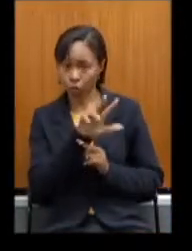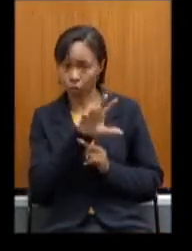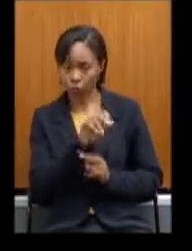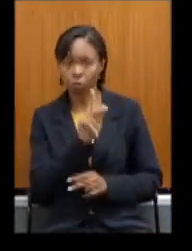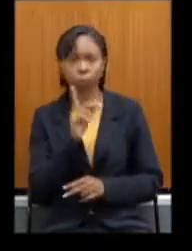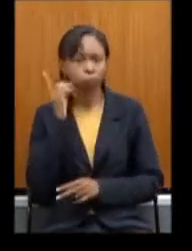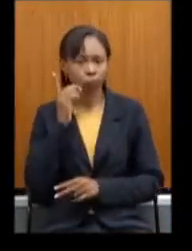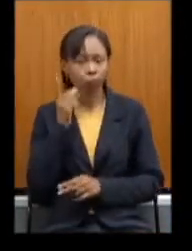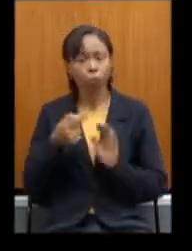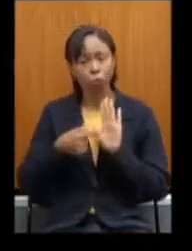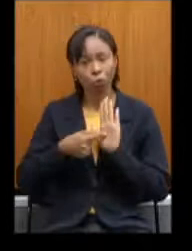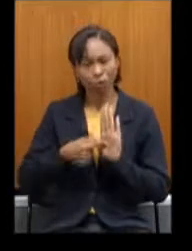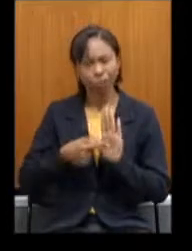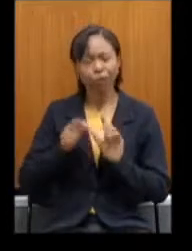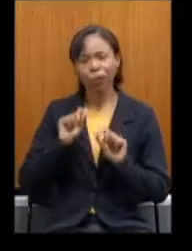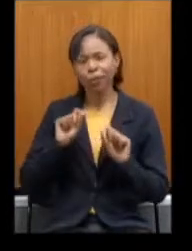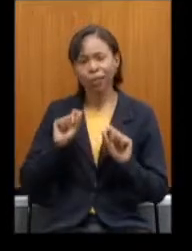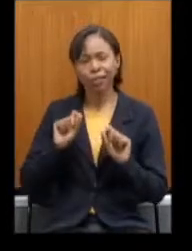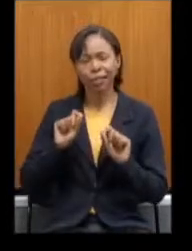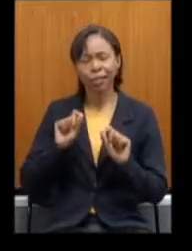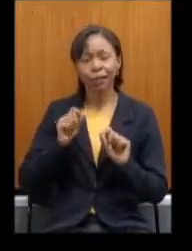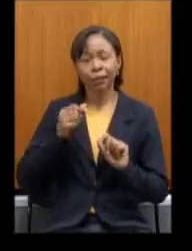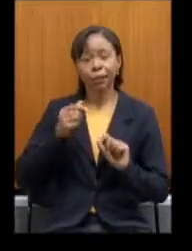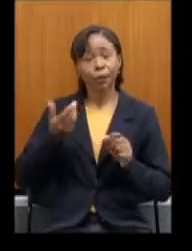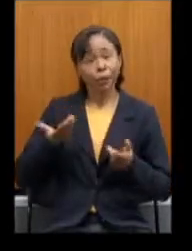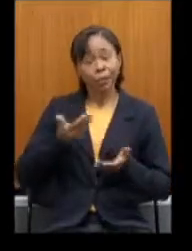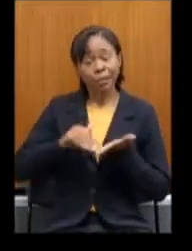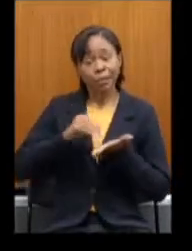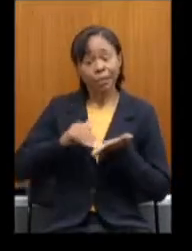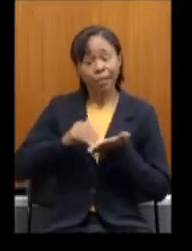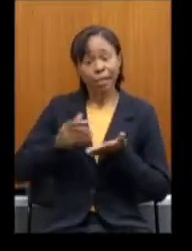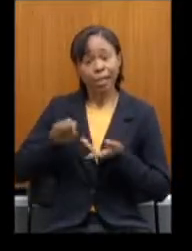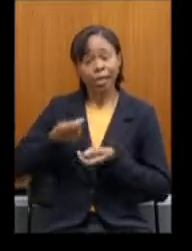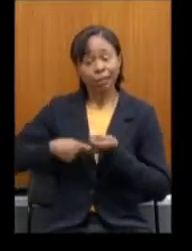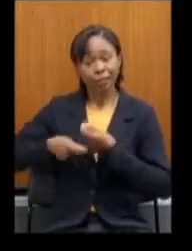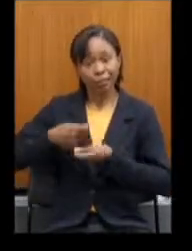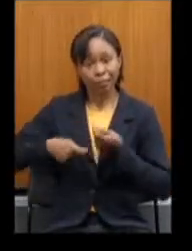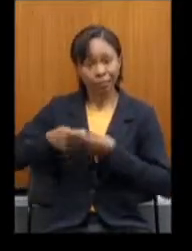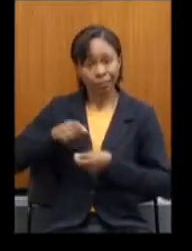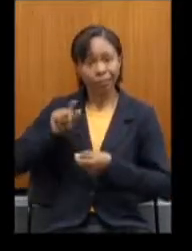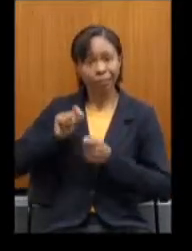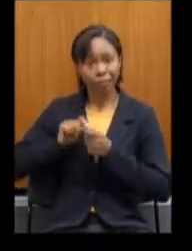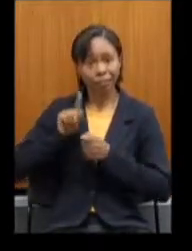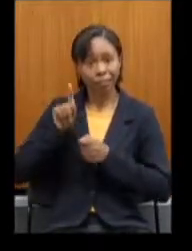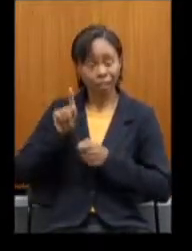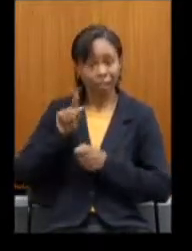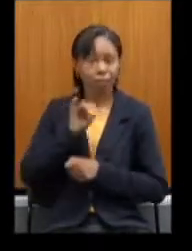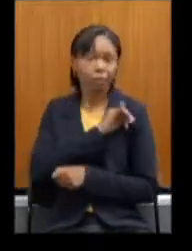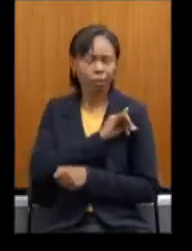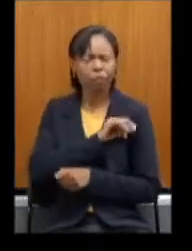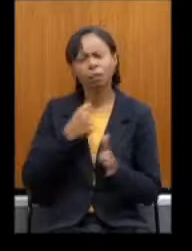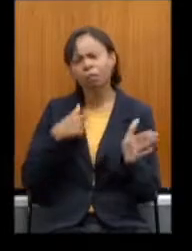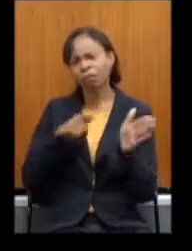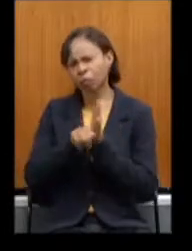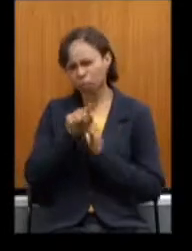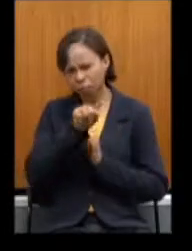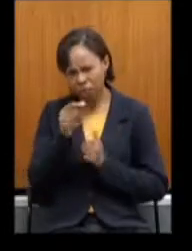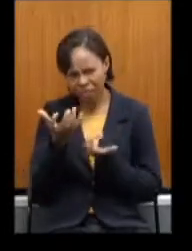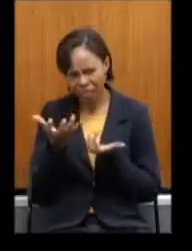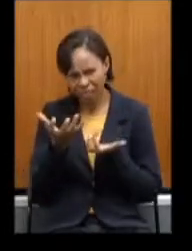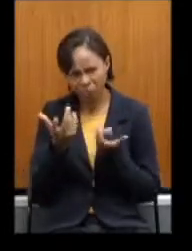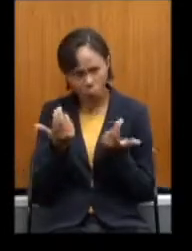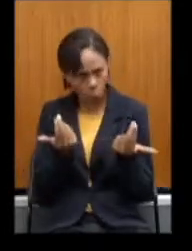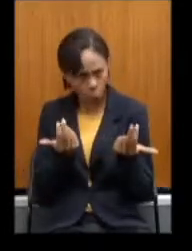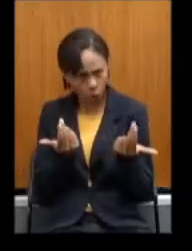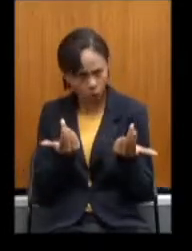secretário Da fazenda Fez na previdência Do Rio de Janeiro Eu tenho uma pergunta A lhes fazer É isso que querem Para Minas Gerais?